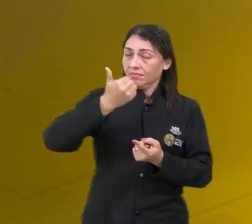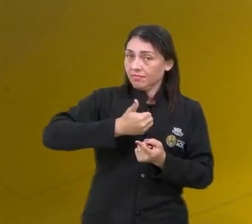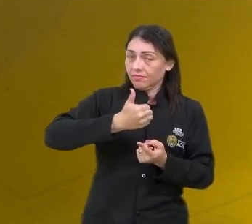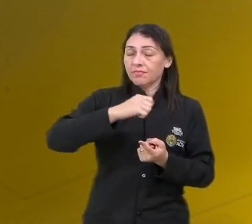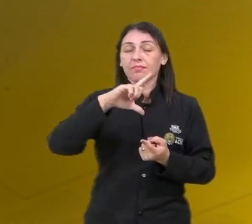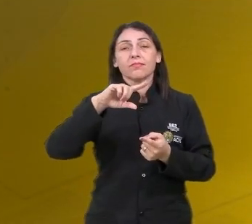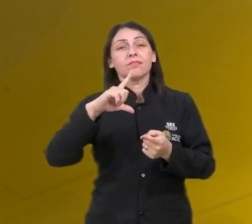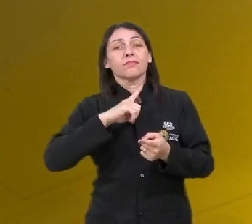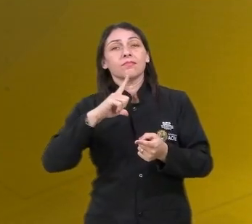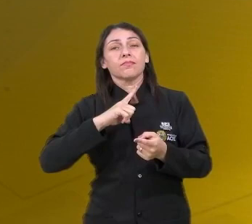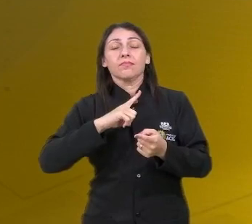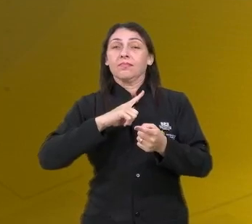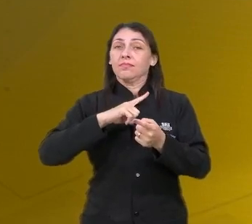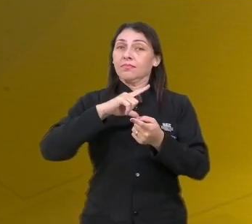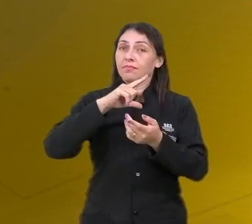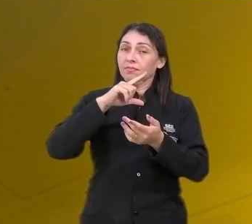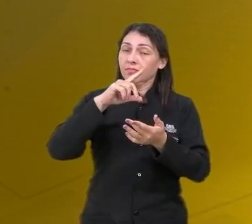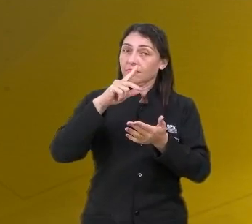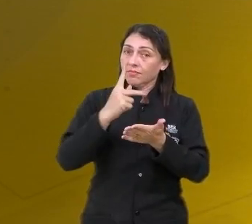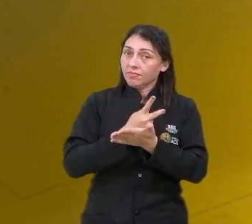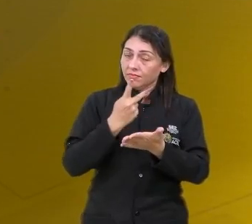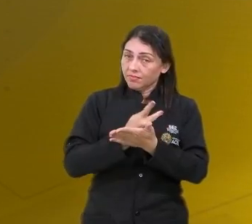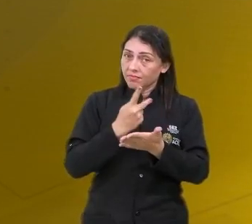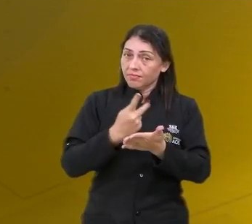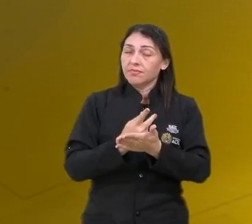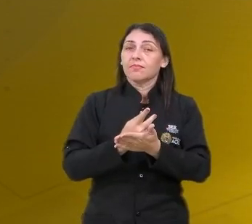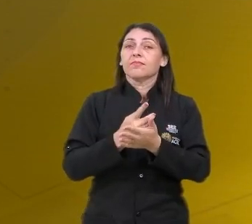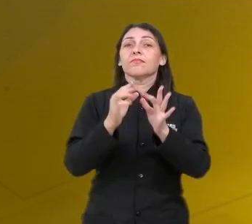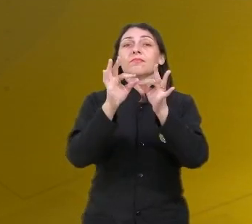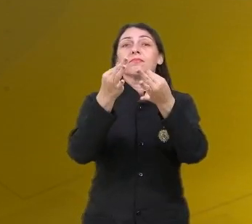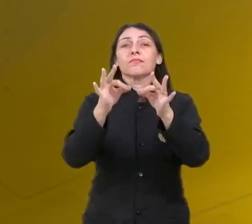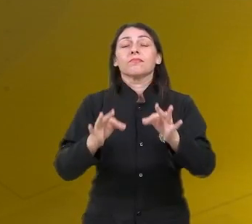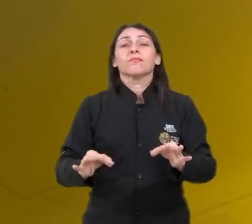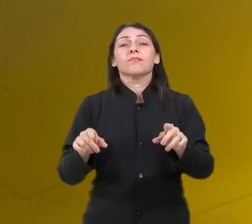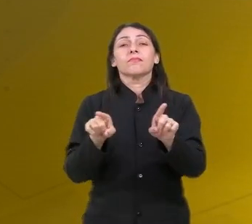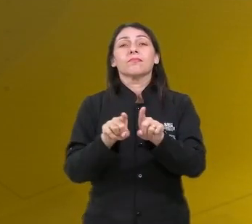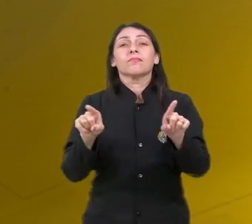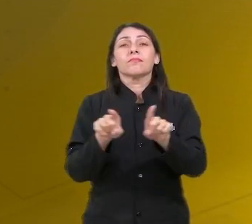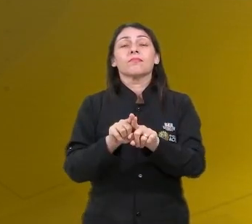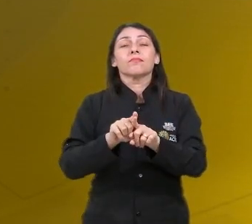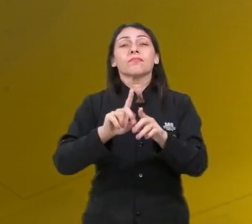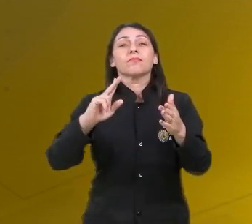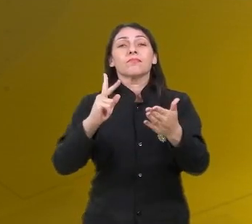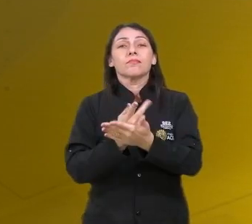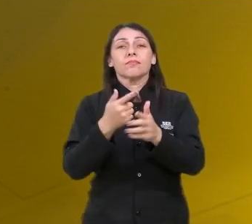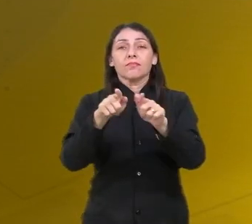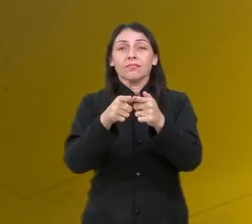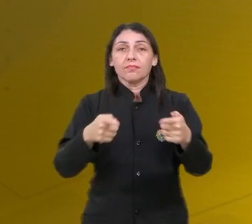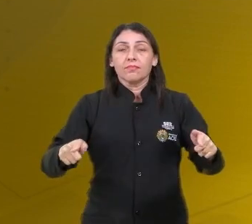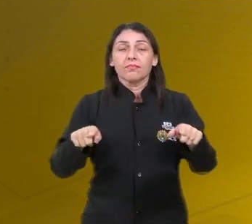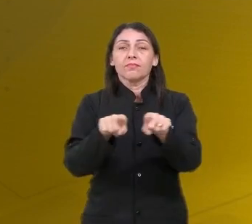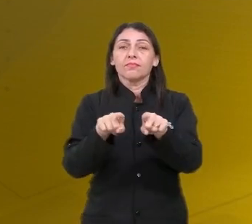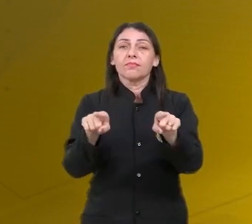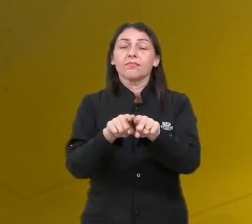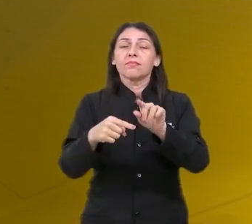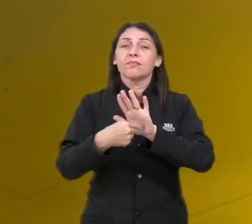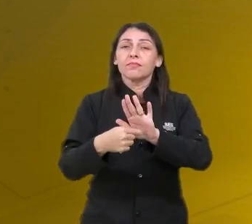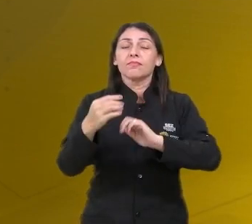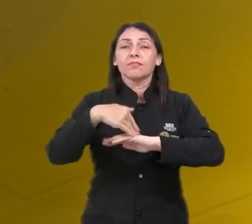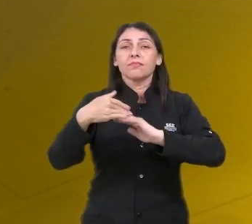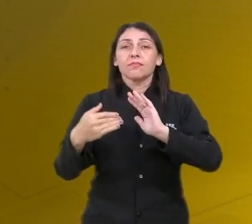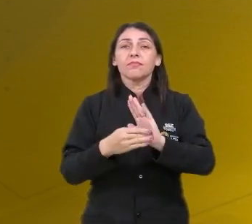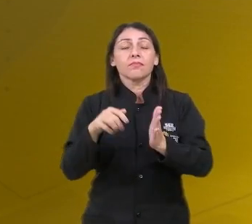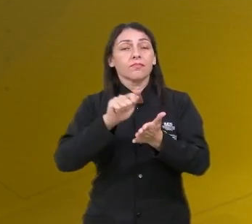tratar justamente das falhas na estrutura sintática e também dos desvios gramaticais, né? Ela aborda toda essa questão